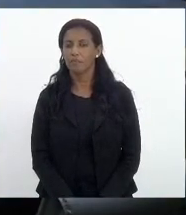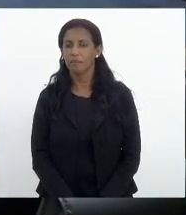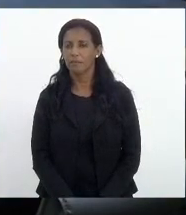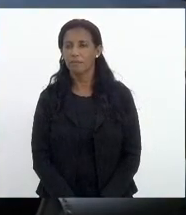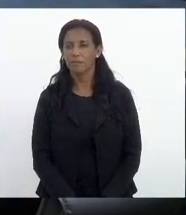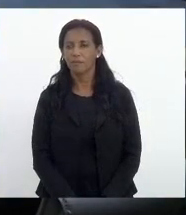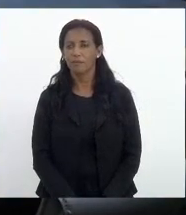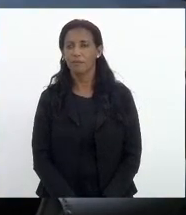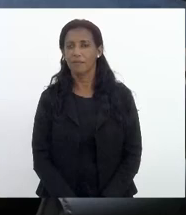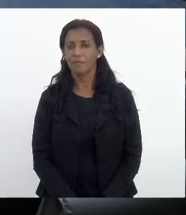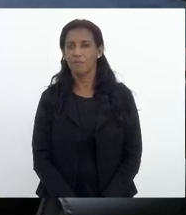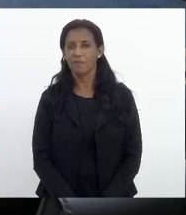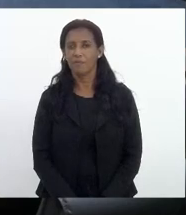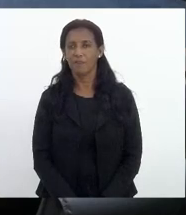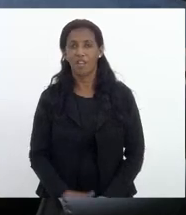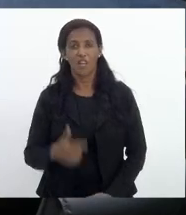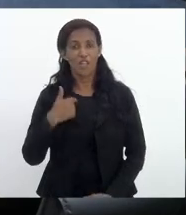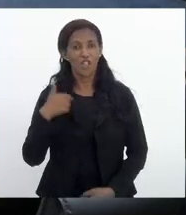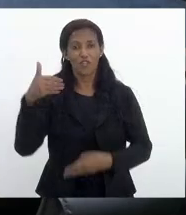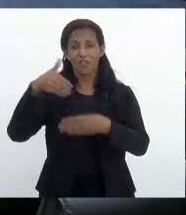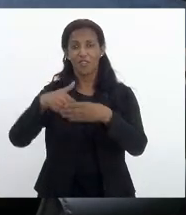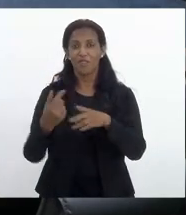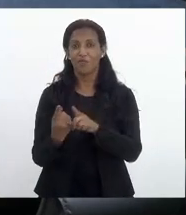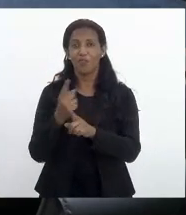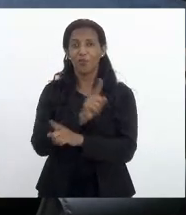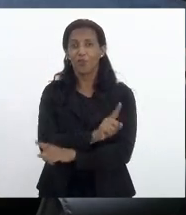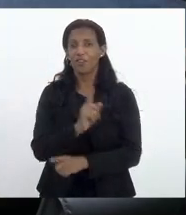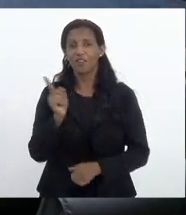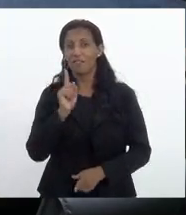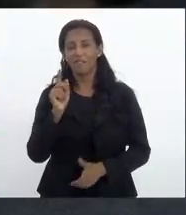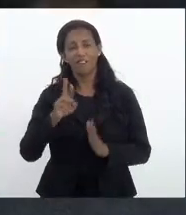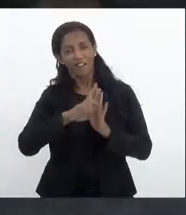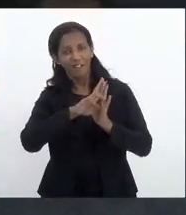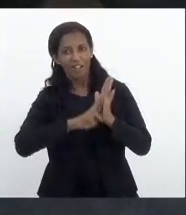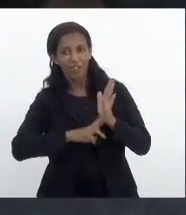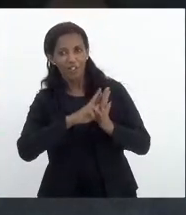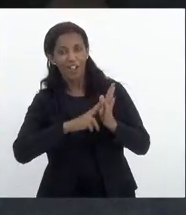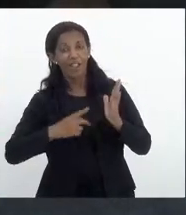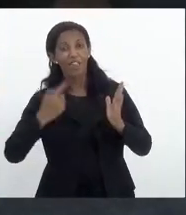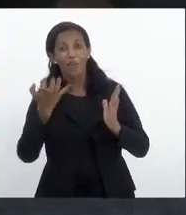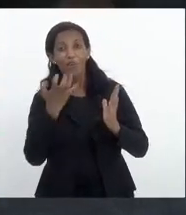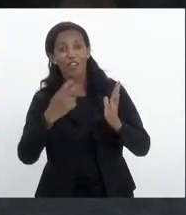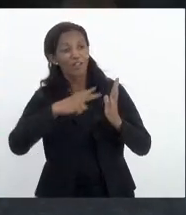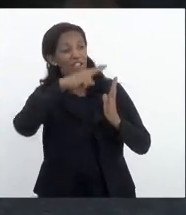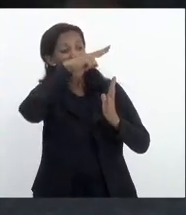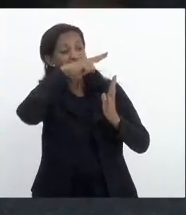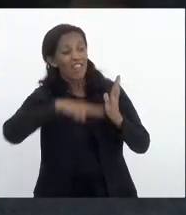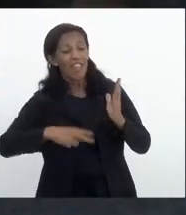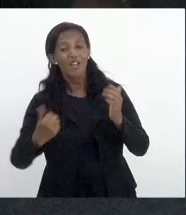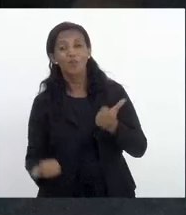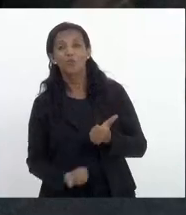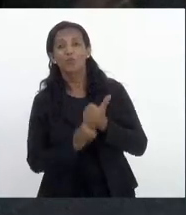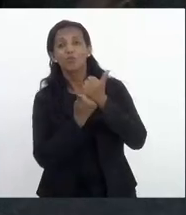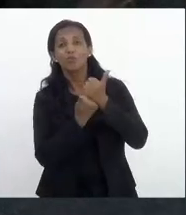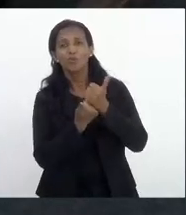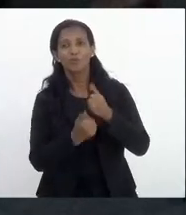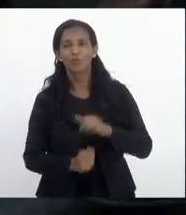eu não vou fazer voto divergente não eu quero que o relator leia o substitutivo